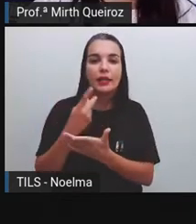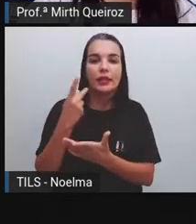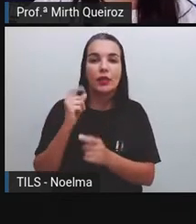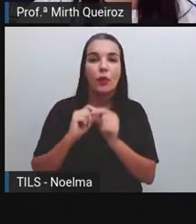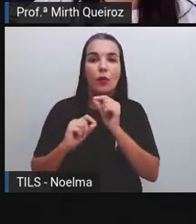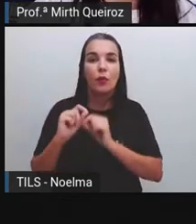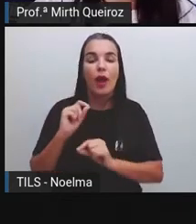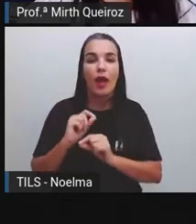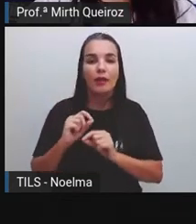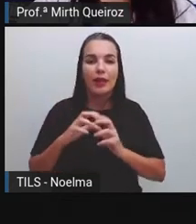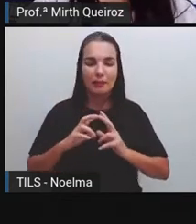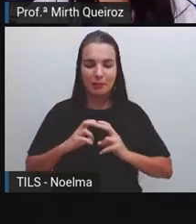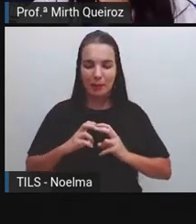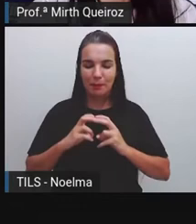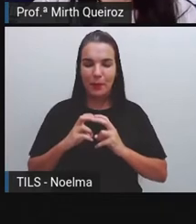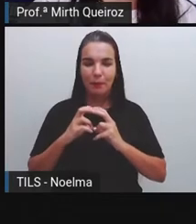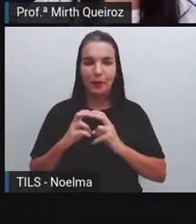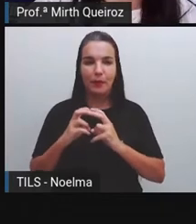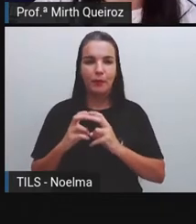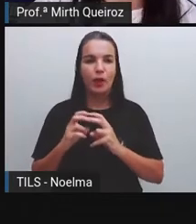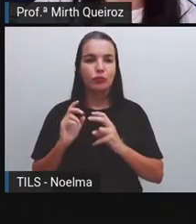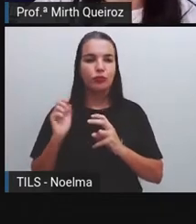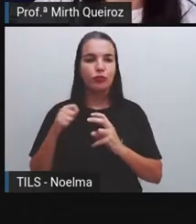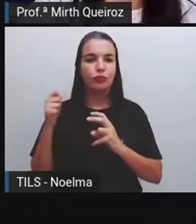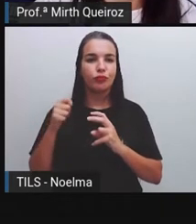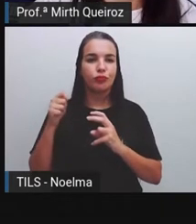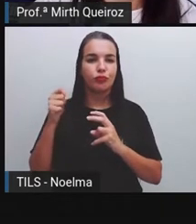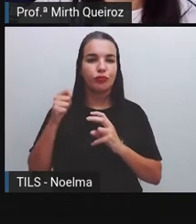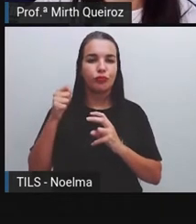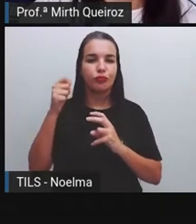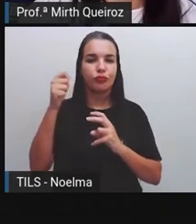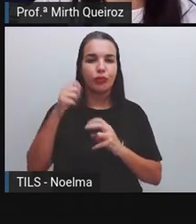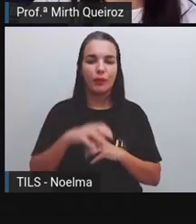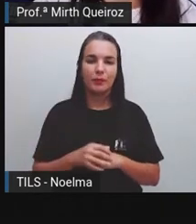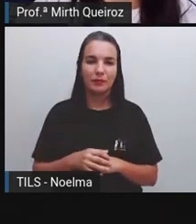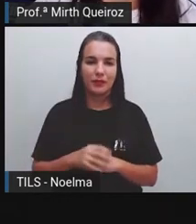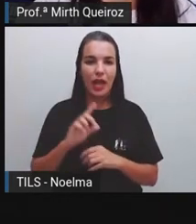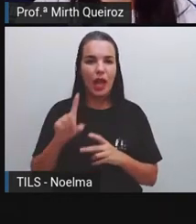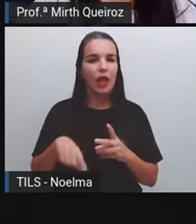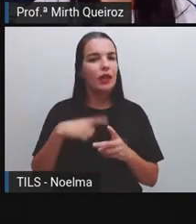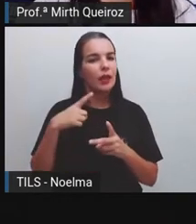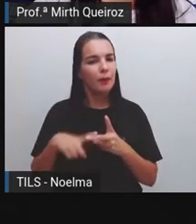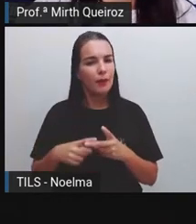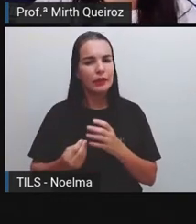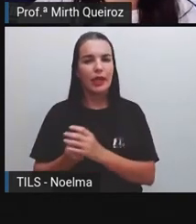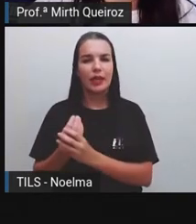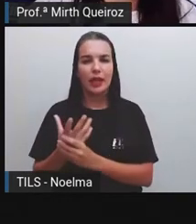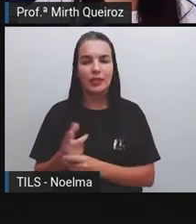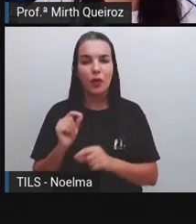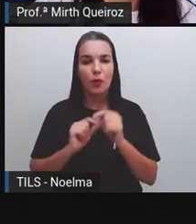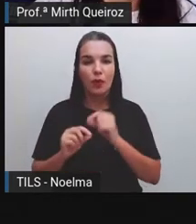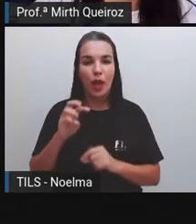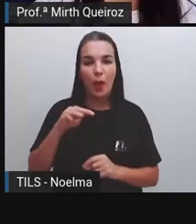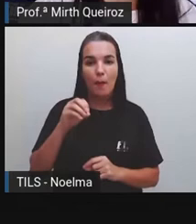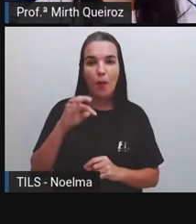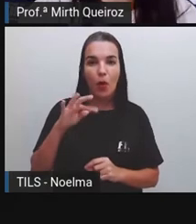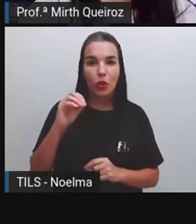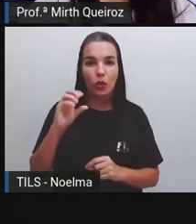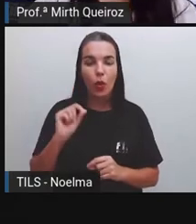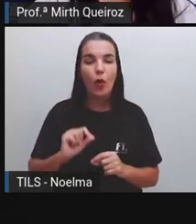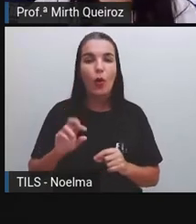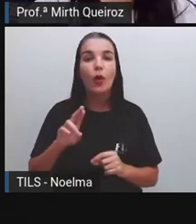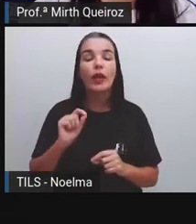industrializadas, né? Que são os próprios trens aí. Posteriormente, com a criação do motor, a